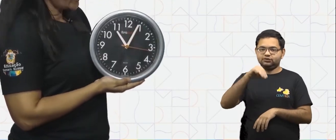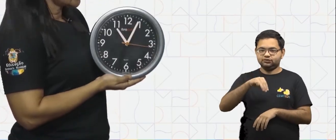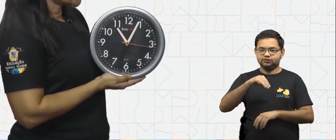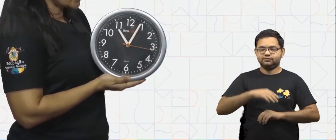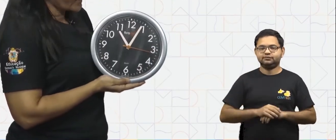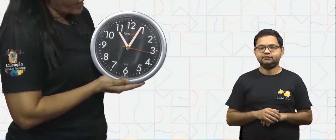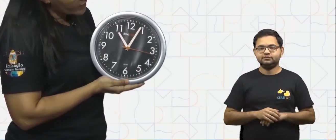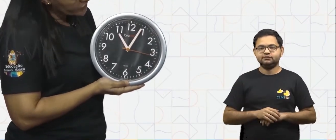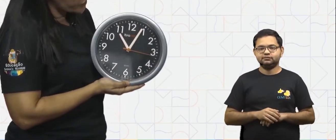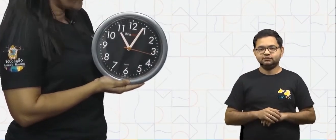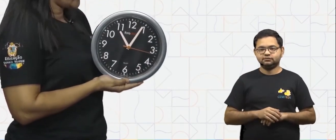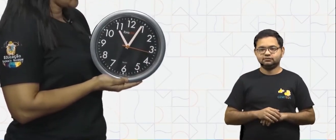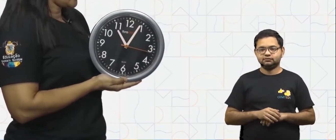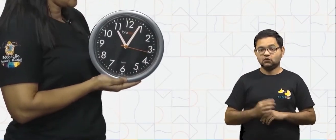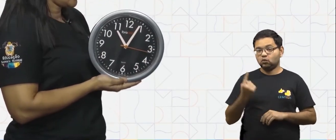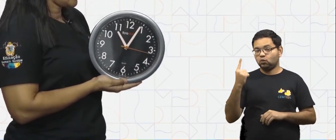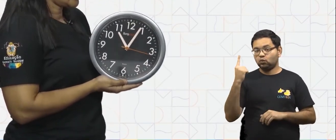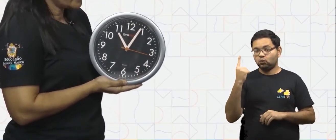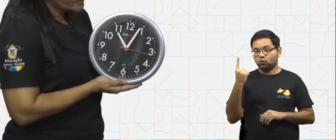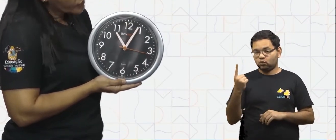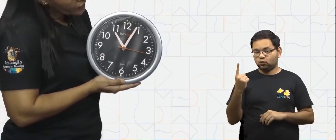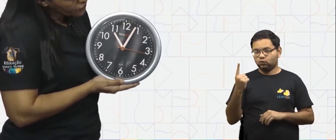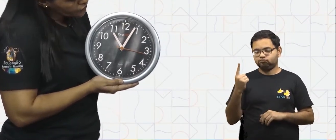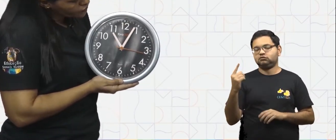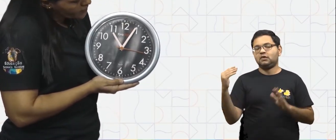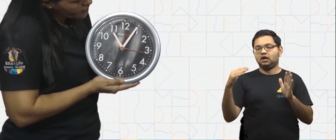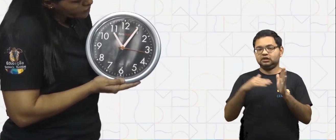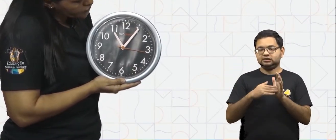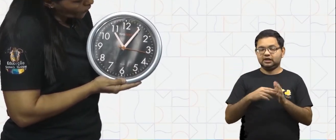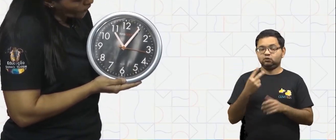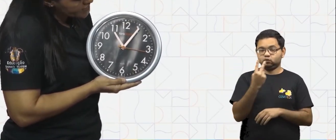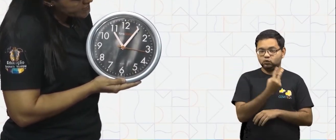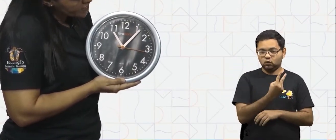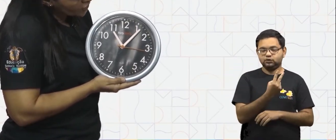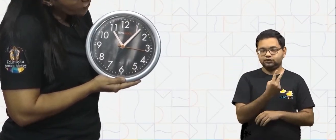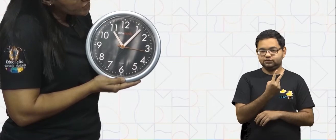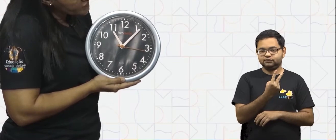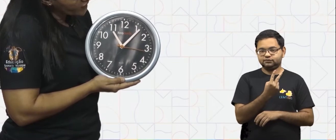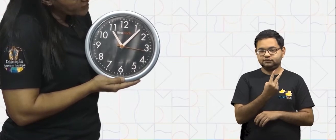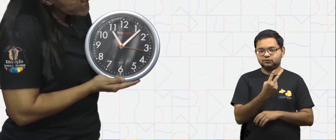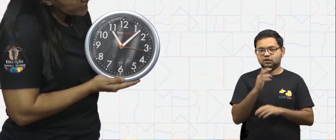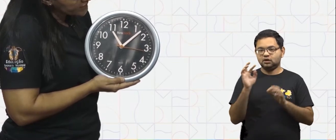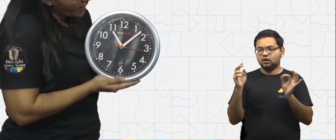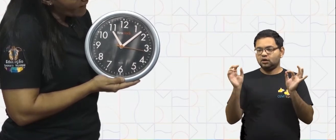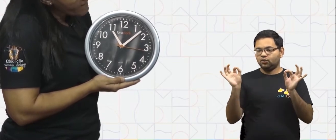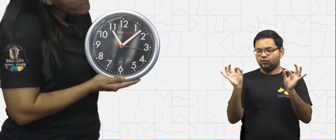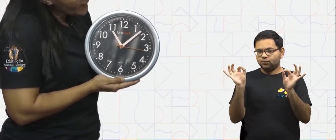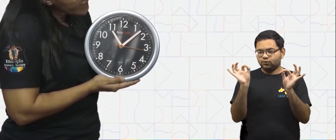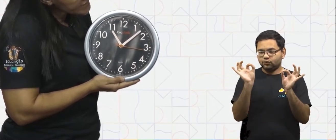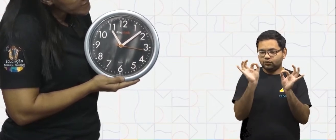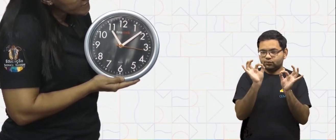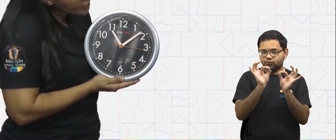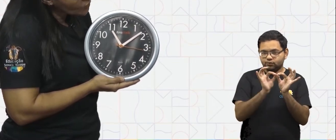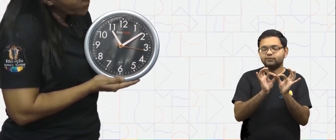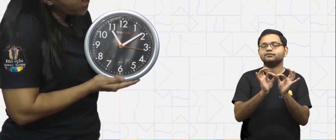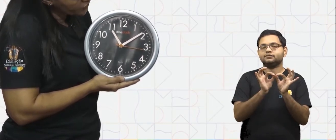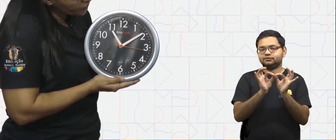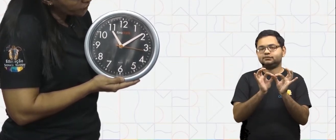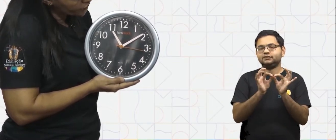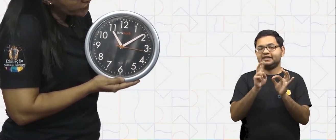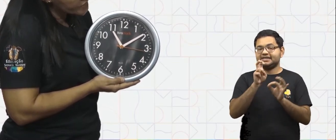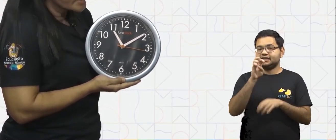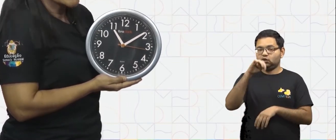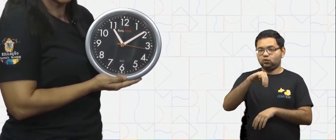Para chegarmos no número 2, nós vamos andar mais 5